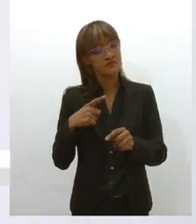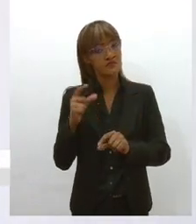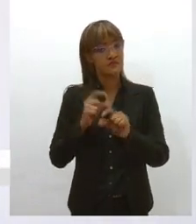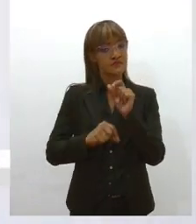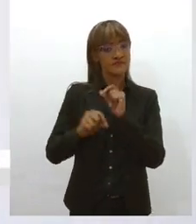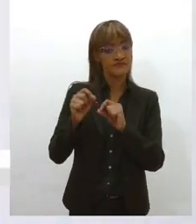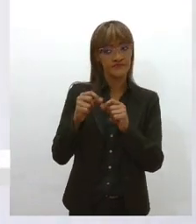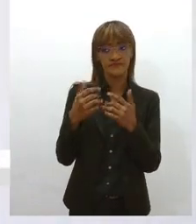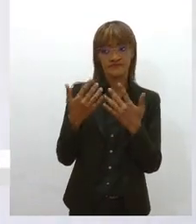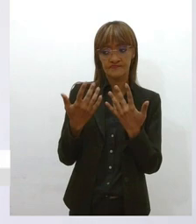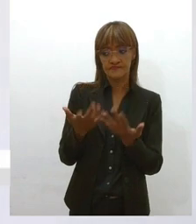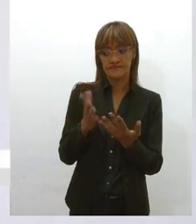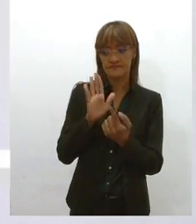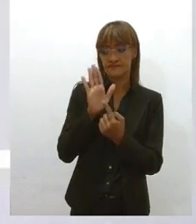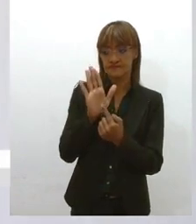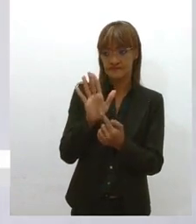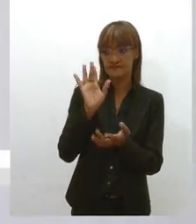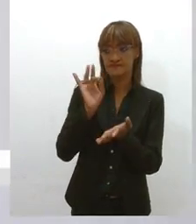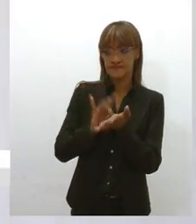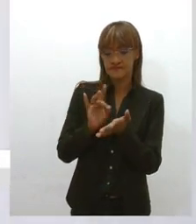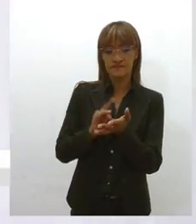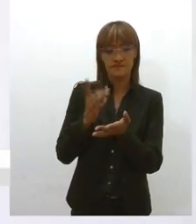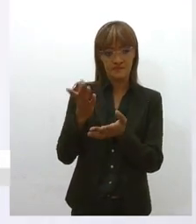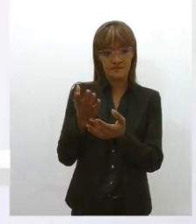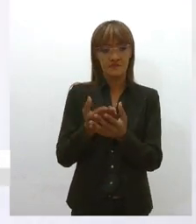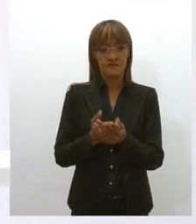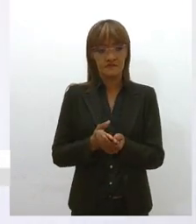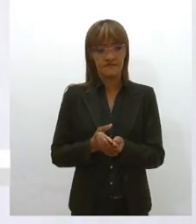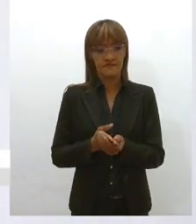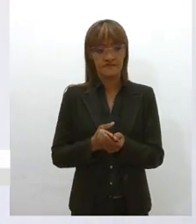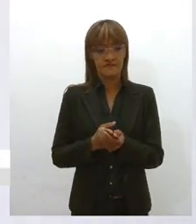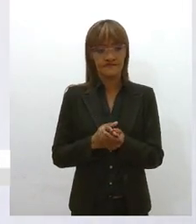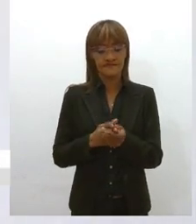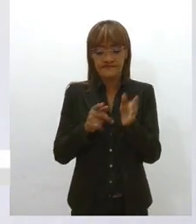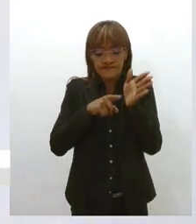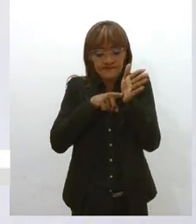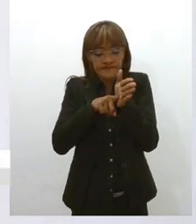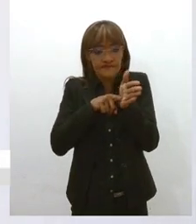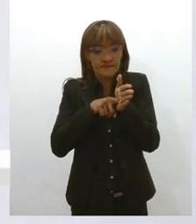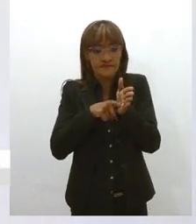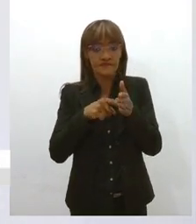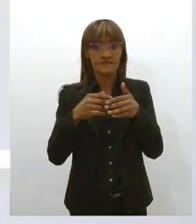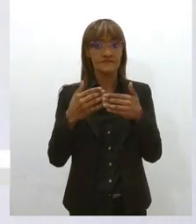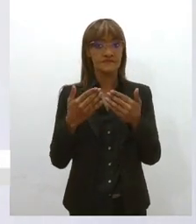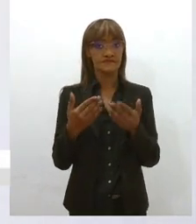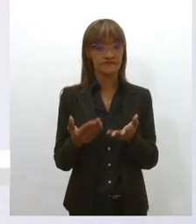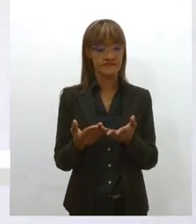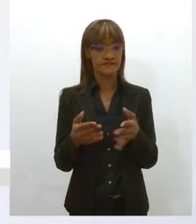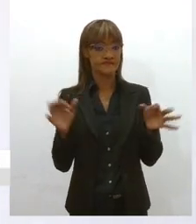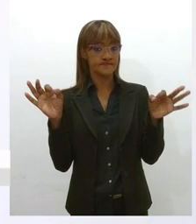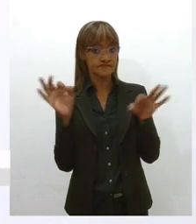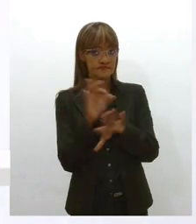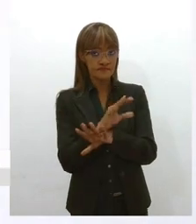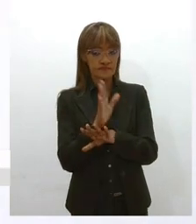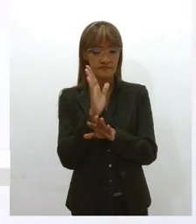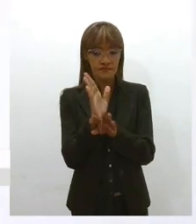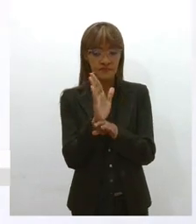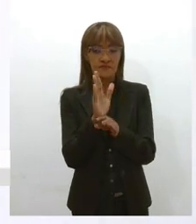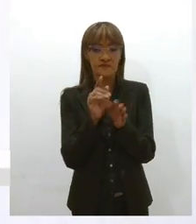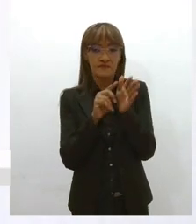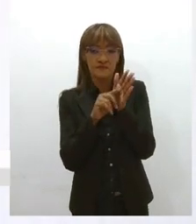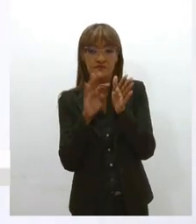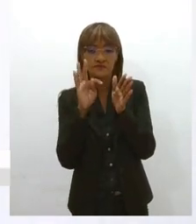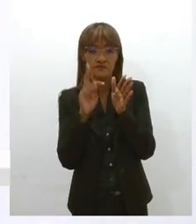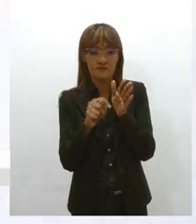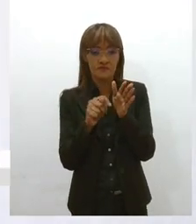reflexos no mapeamento da pesquisa. Então, depois de coletado, e feita todas aquelas etapas de